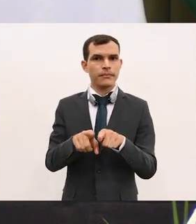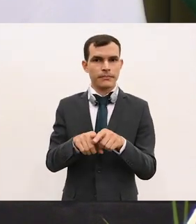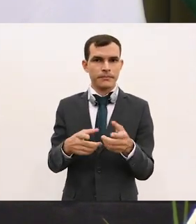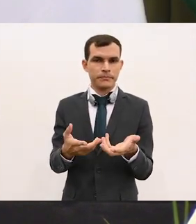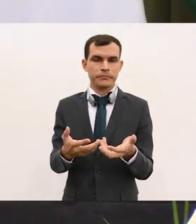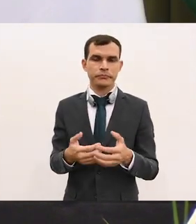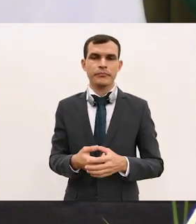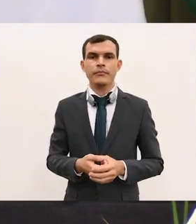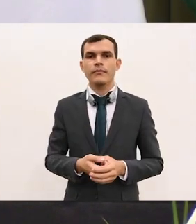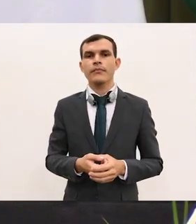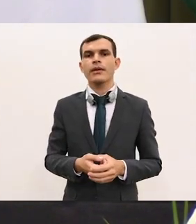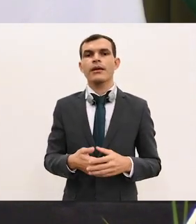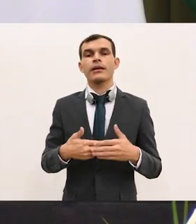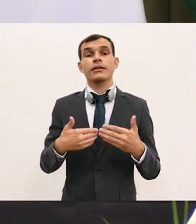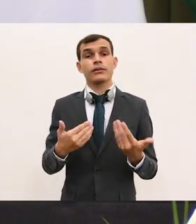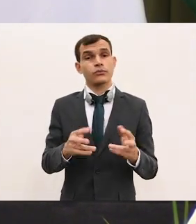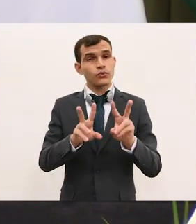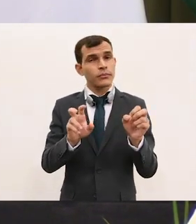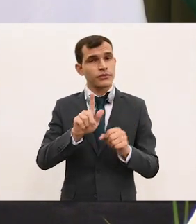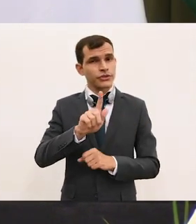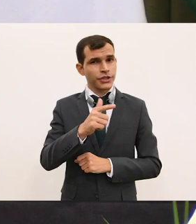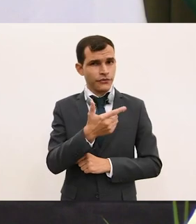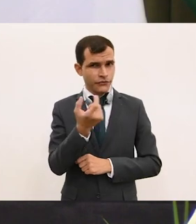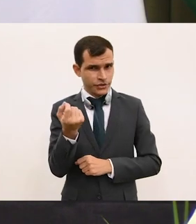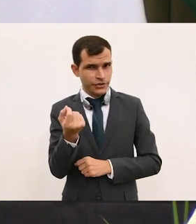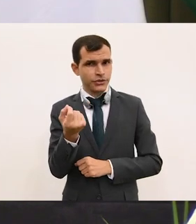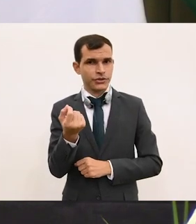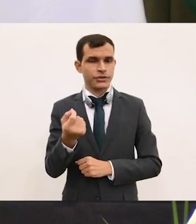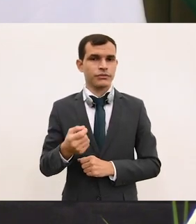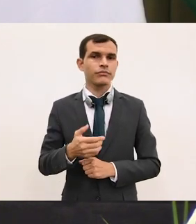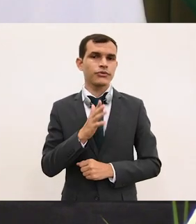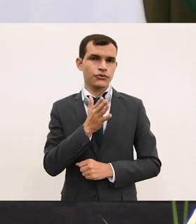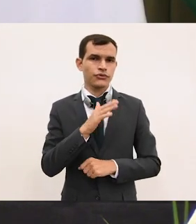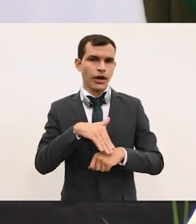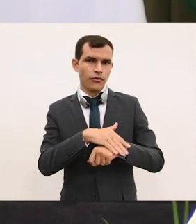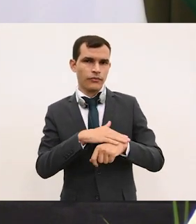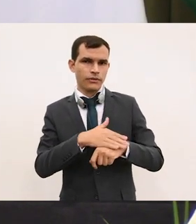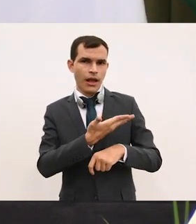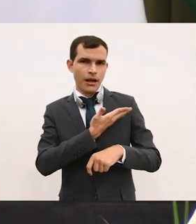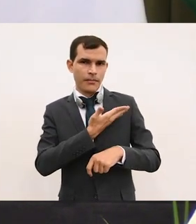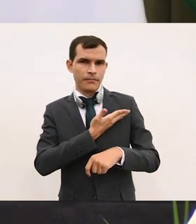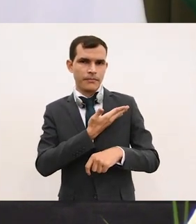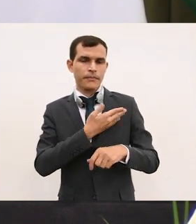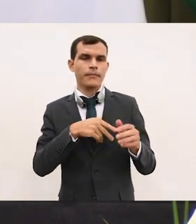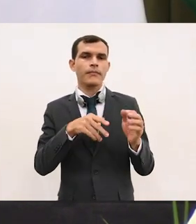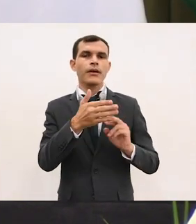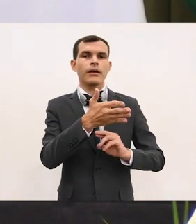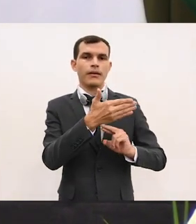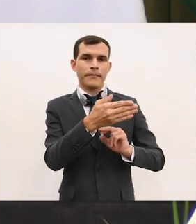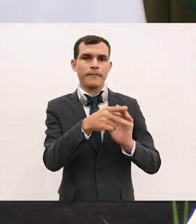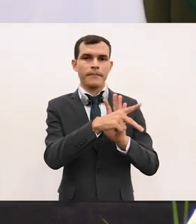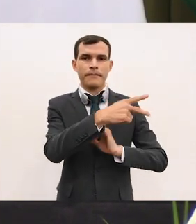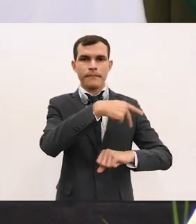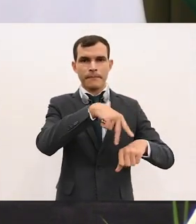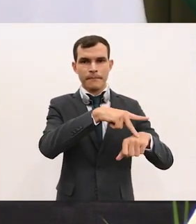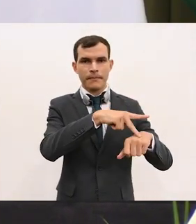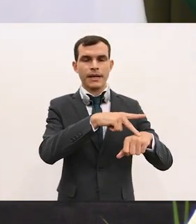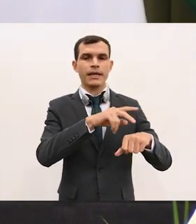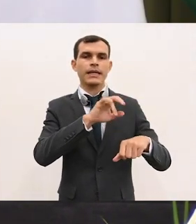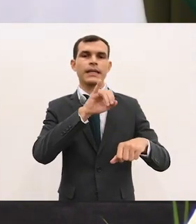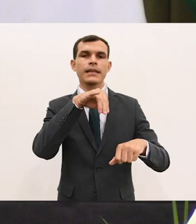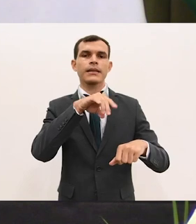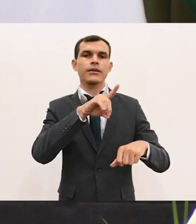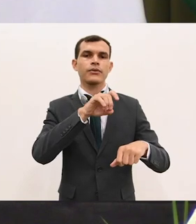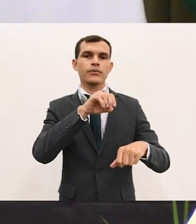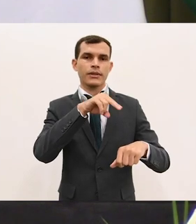eu tive a ocasião já de conversar com a colega chanceler da Indonésia sobre o assunto e manifestar claramente a nossa